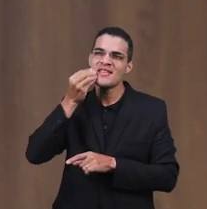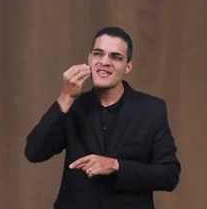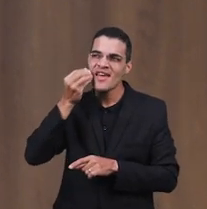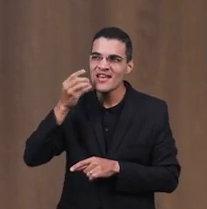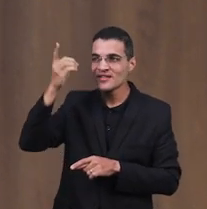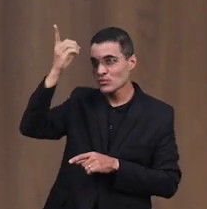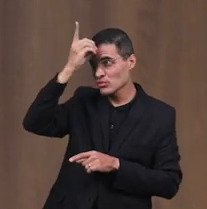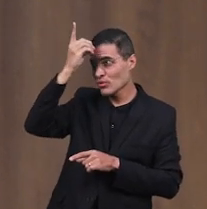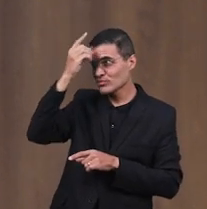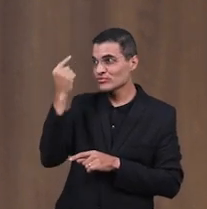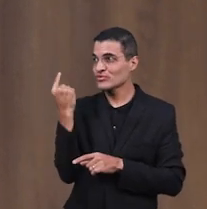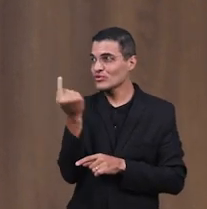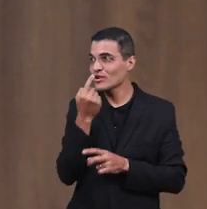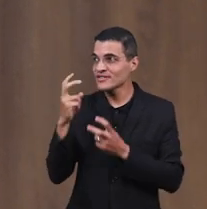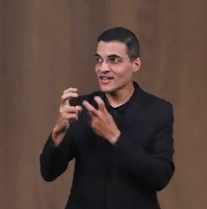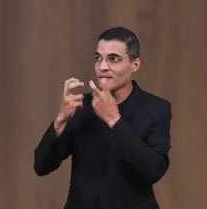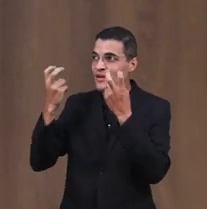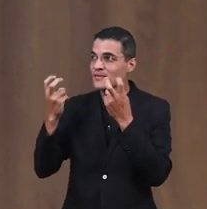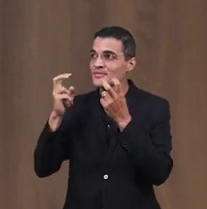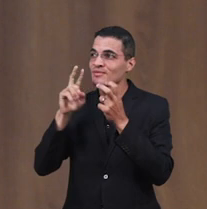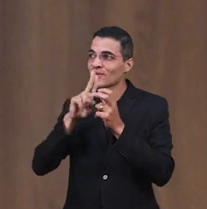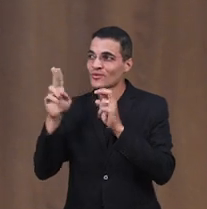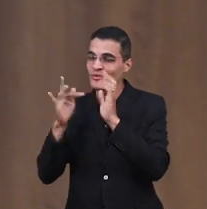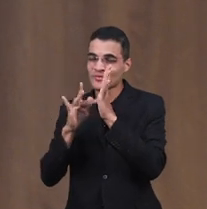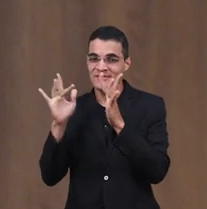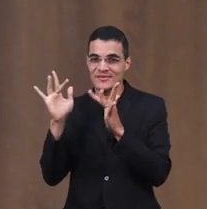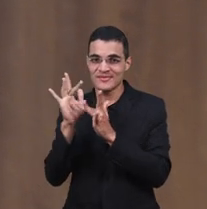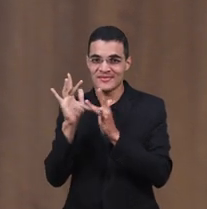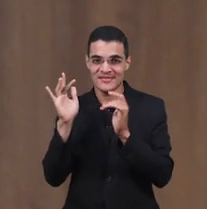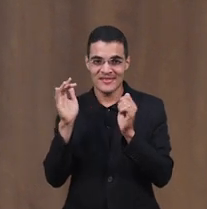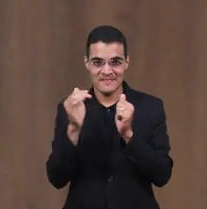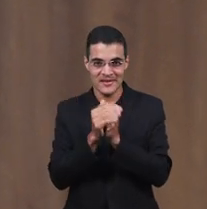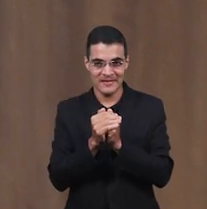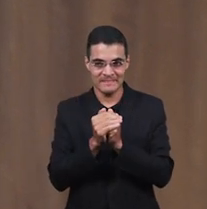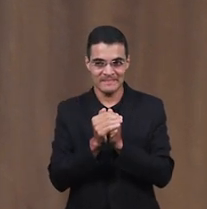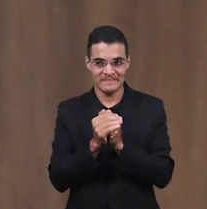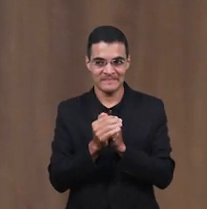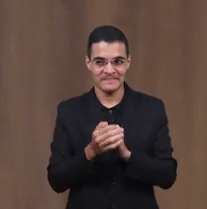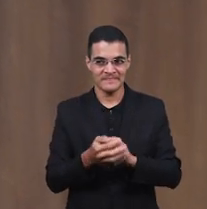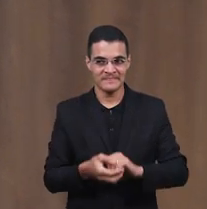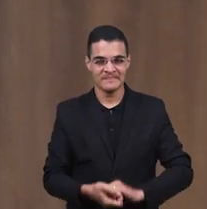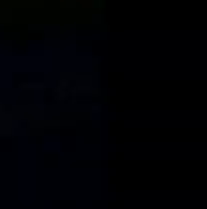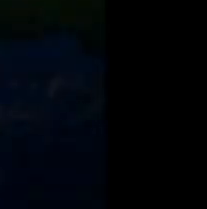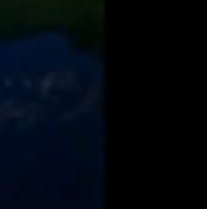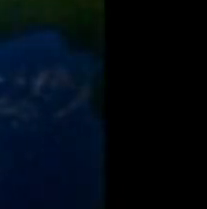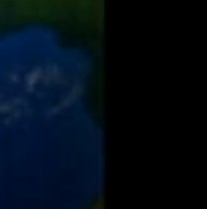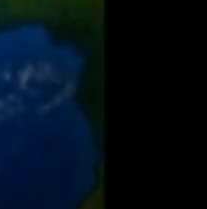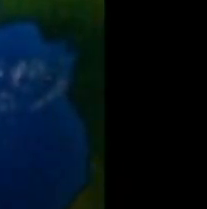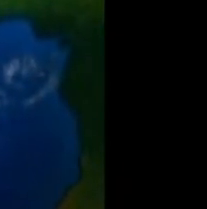donos espirituais É o clamor Que nós te fazemos Em nome do Senhor Jesus Amém